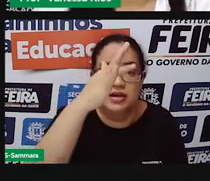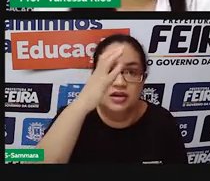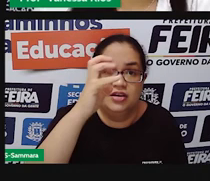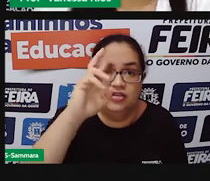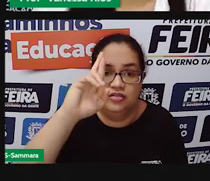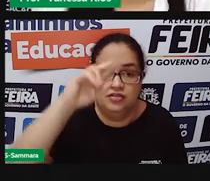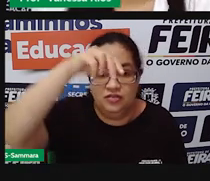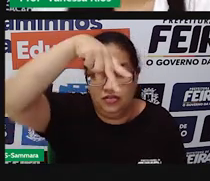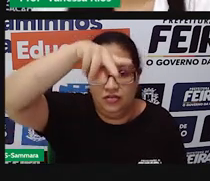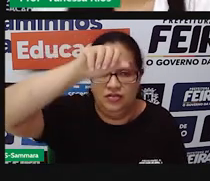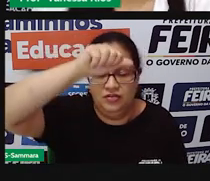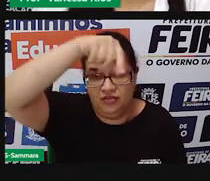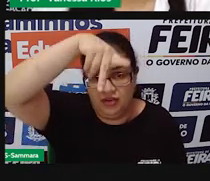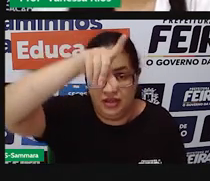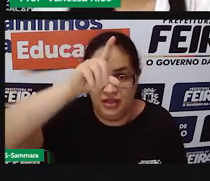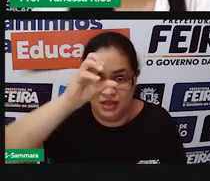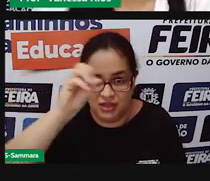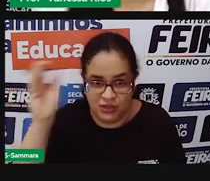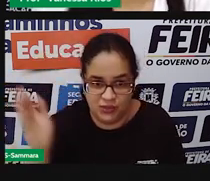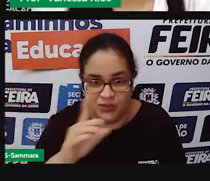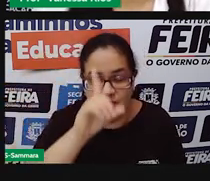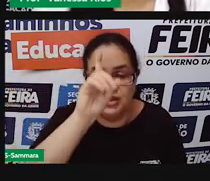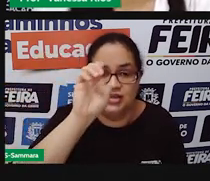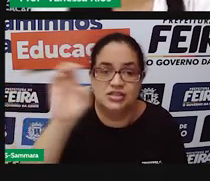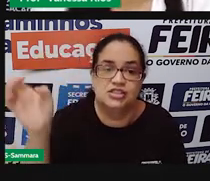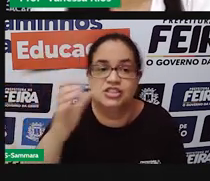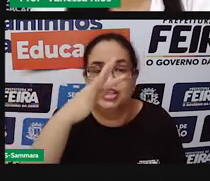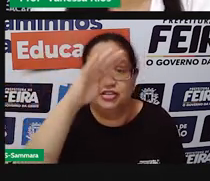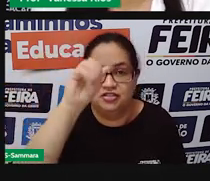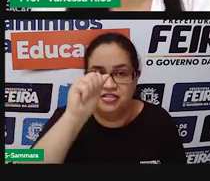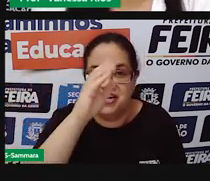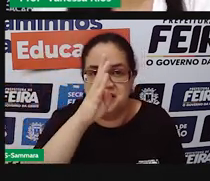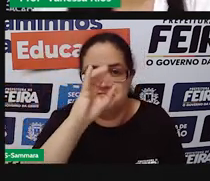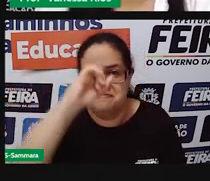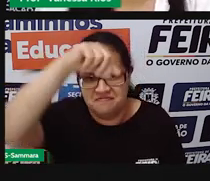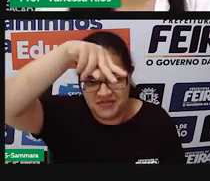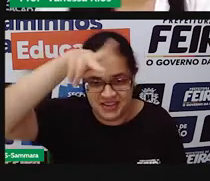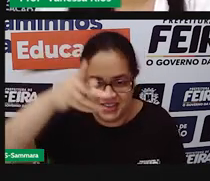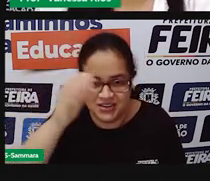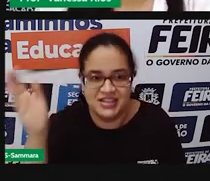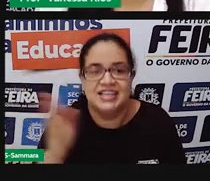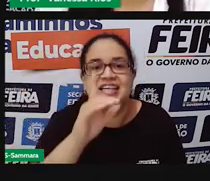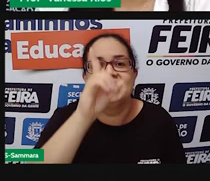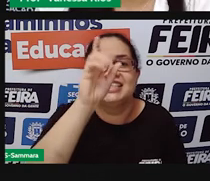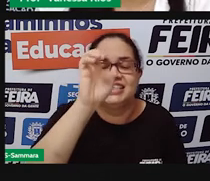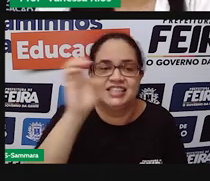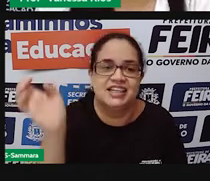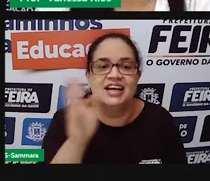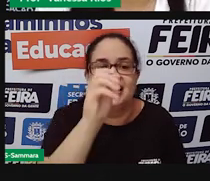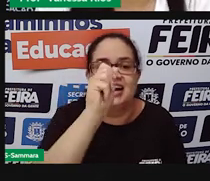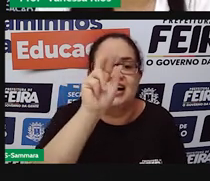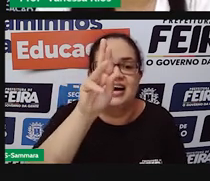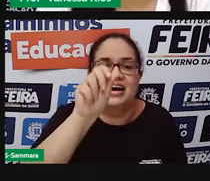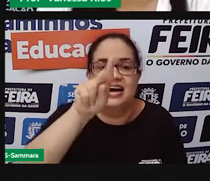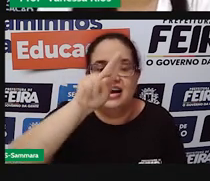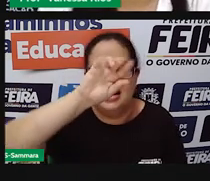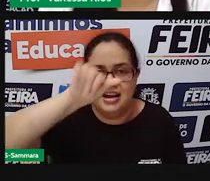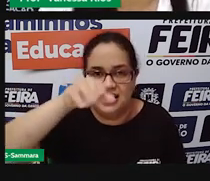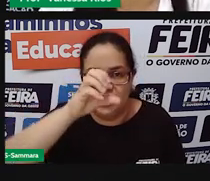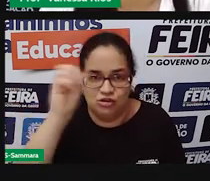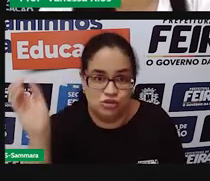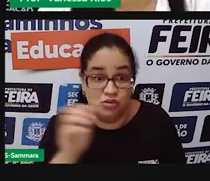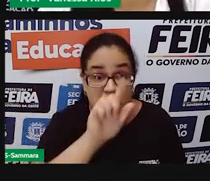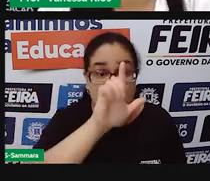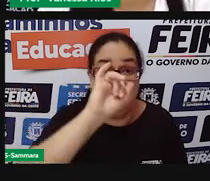Araújo Lunda. A prova fez questão de colocar o nome completo aí porque a gente às vezes conhece os políticos apenas pelos nomes